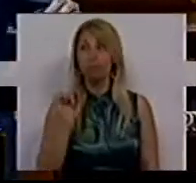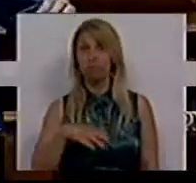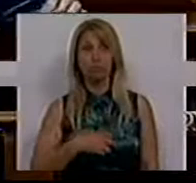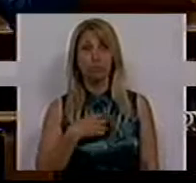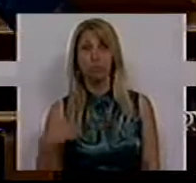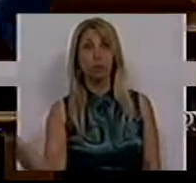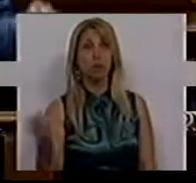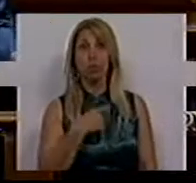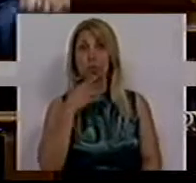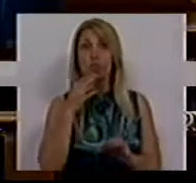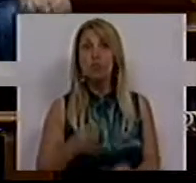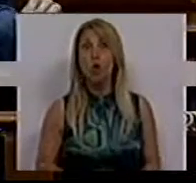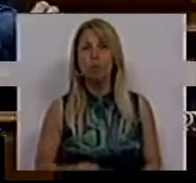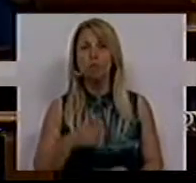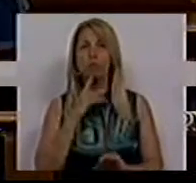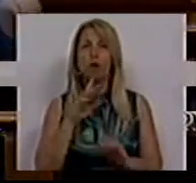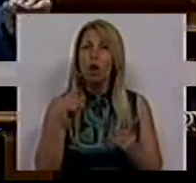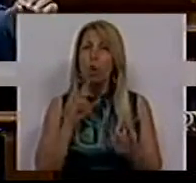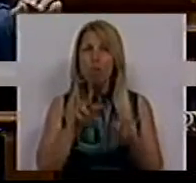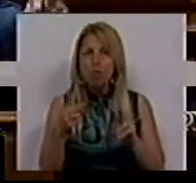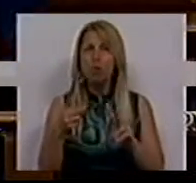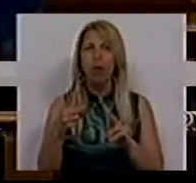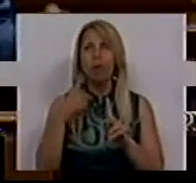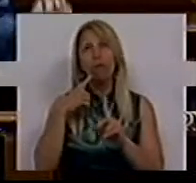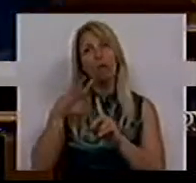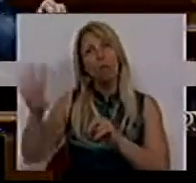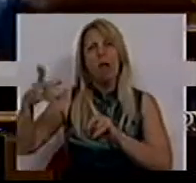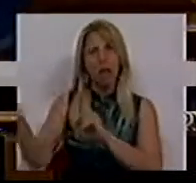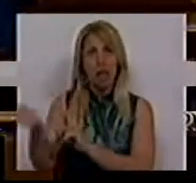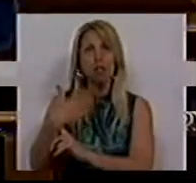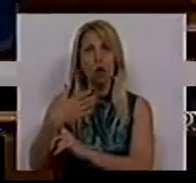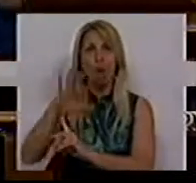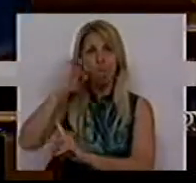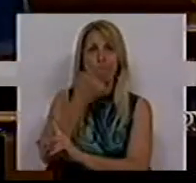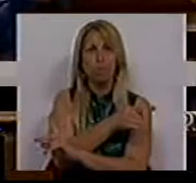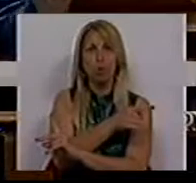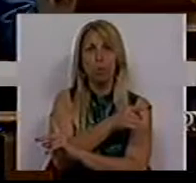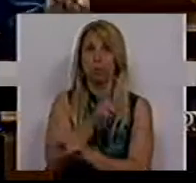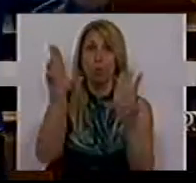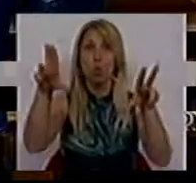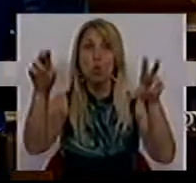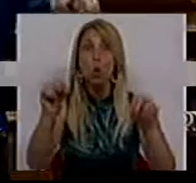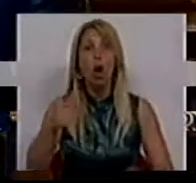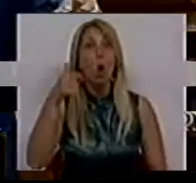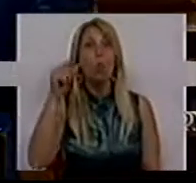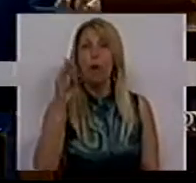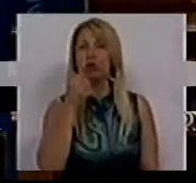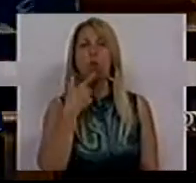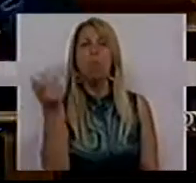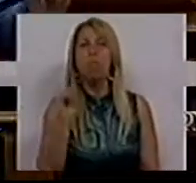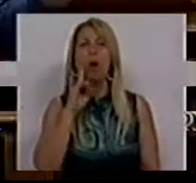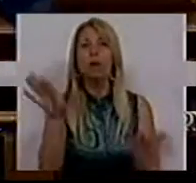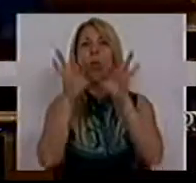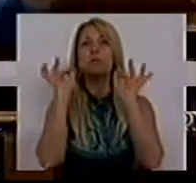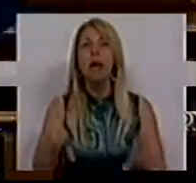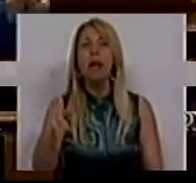de todos nós. Nacionalizar prejuízos nunca. O BES não pode ser um novo PPN. E nisso nós não